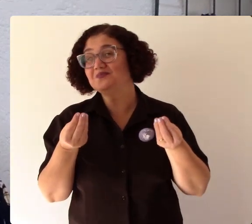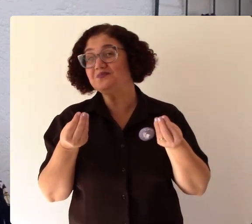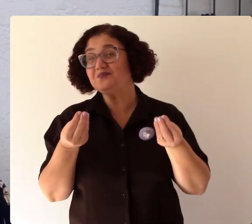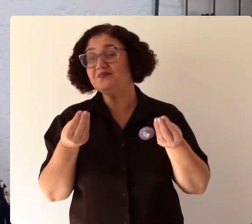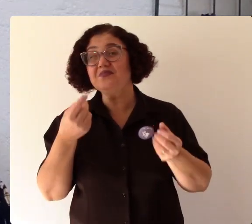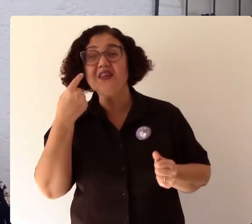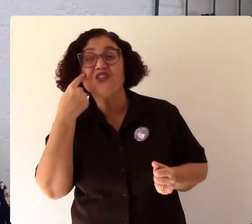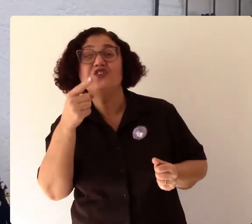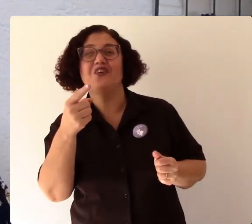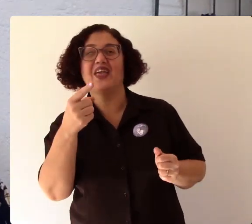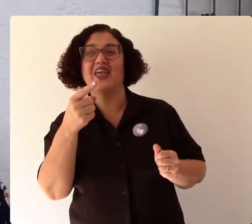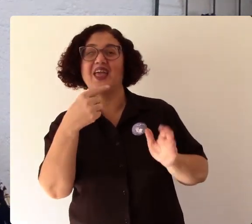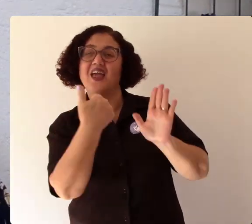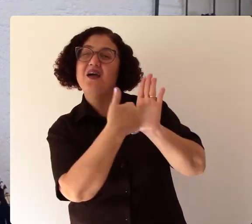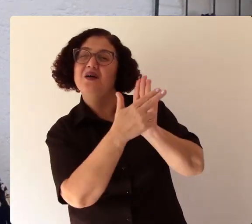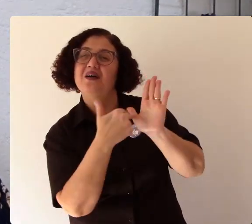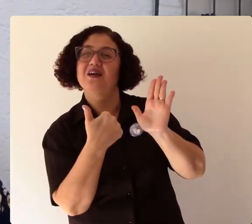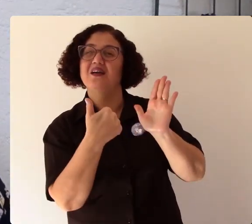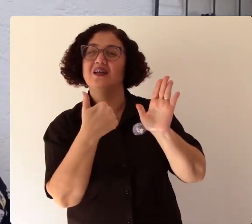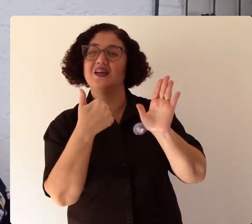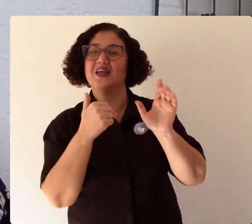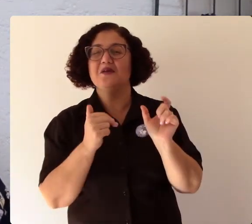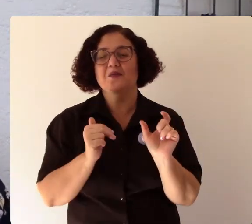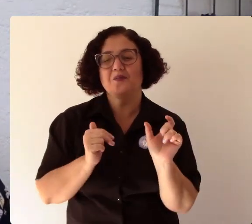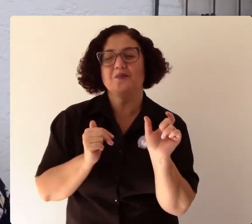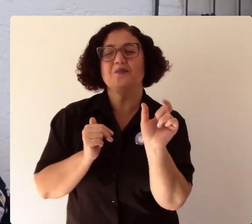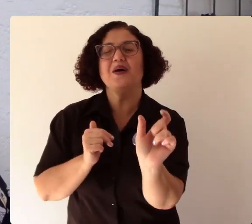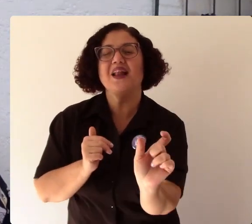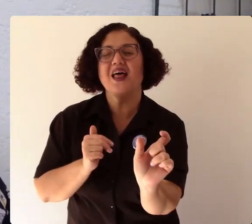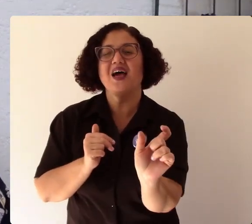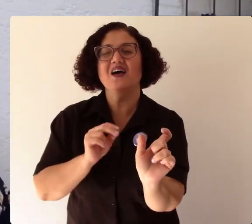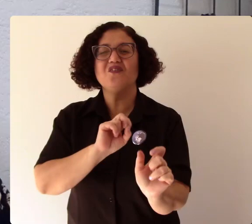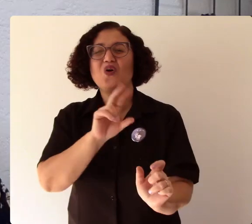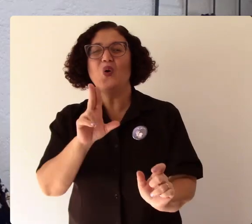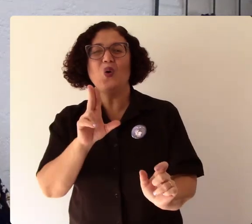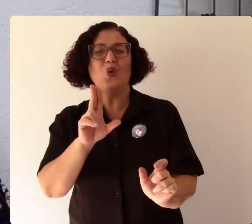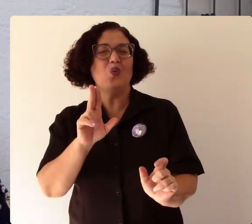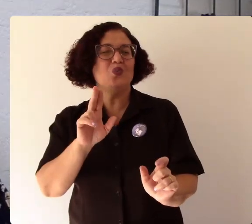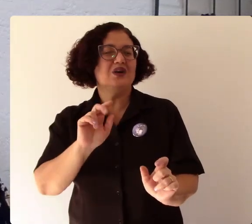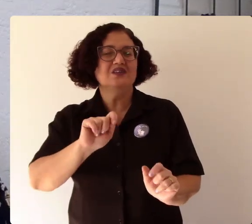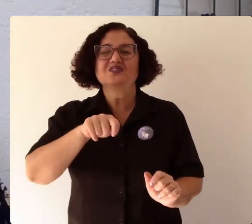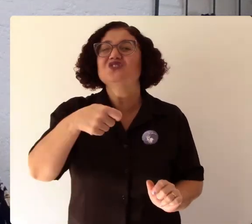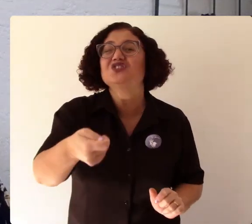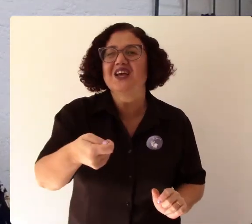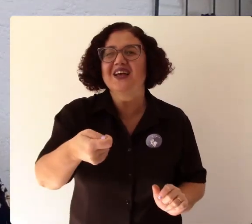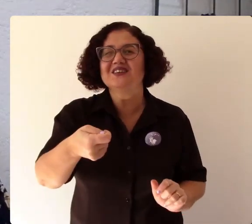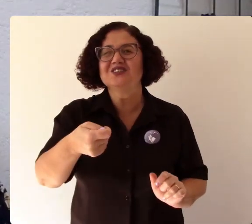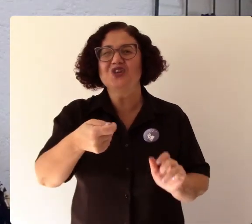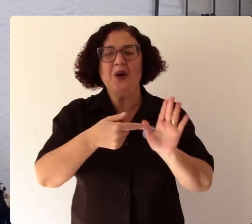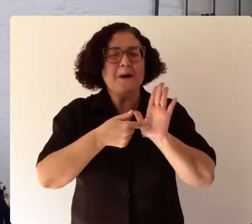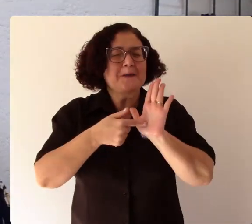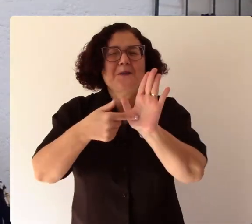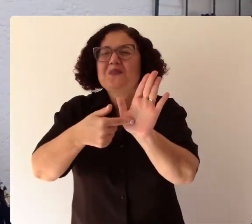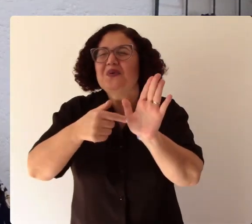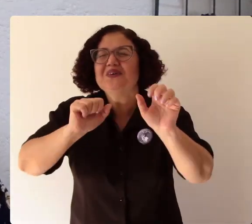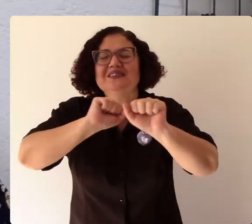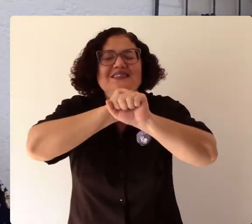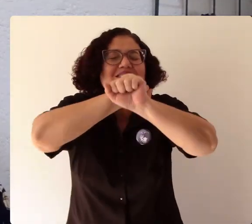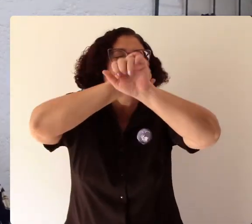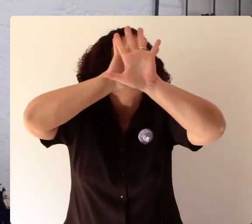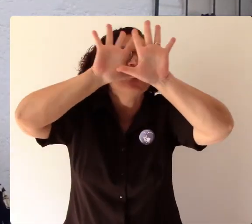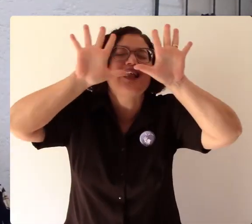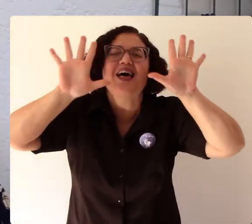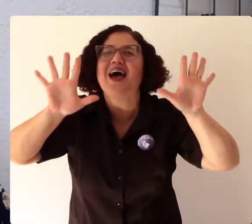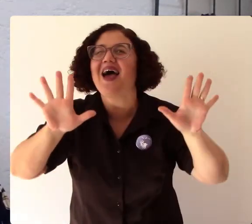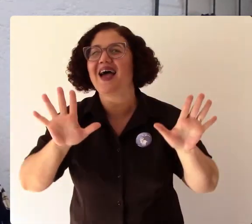aquela obra que aquela palavra que aquele que aquele gesto diz muito ou tudo